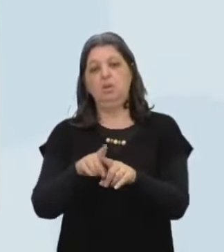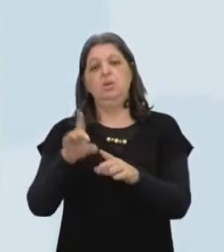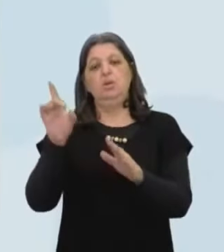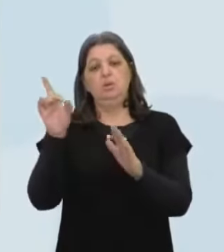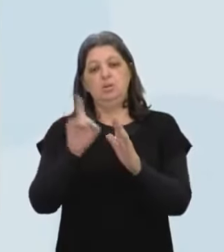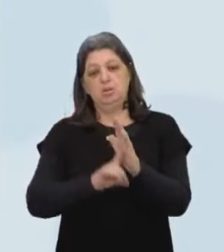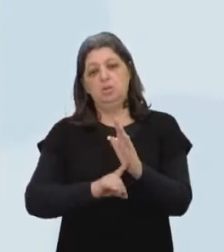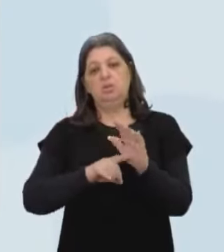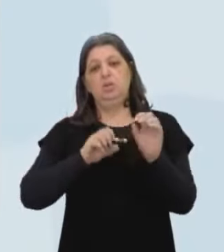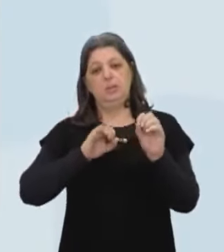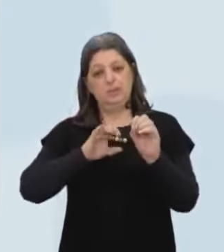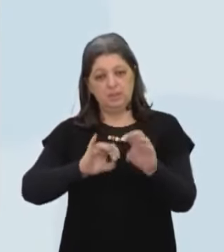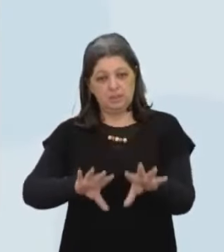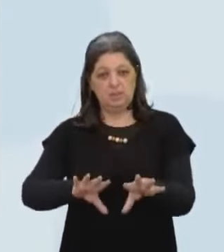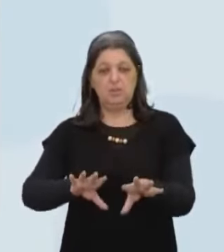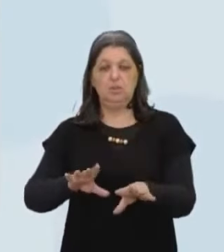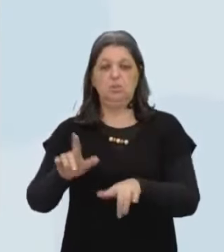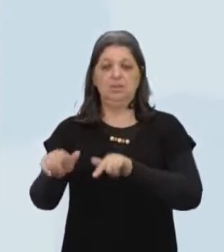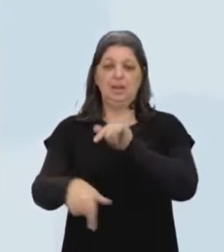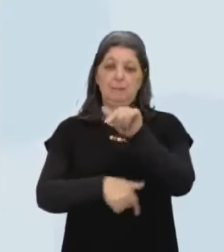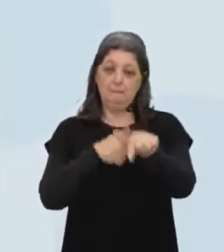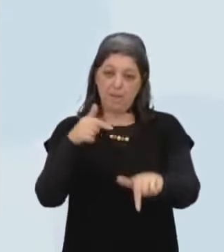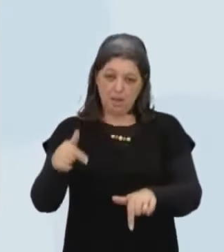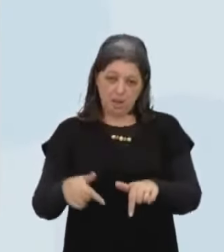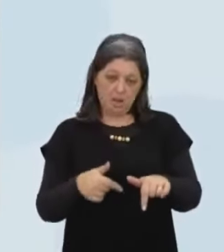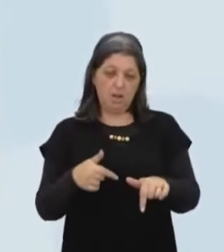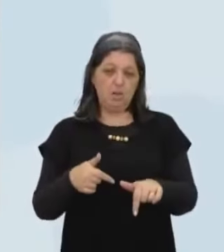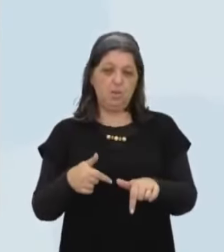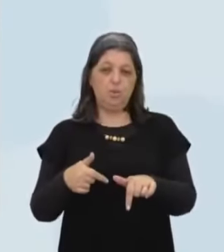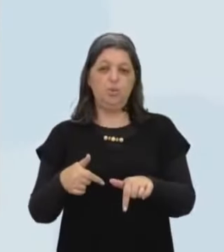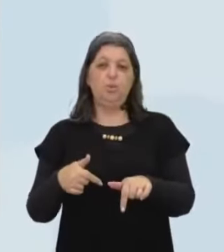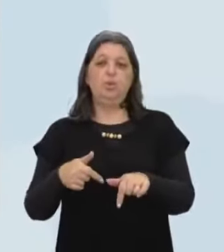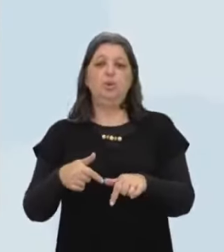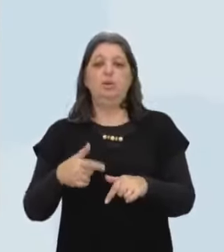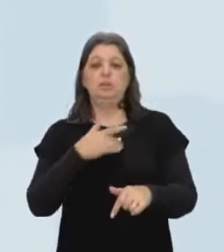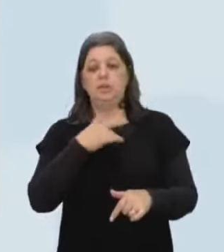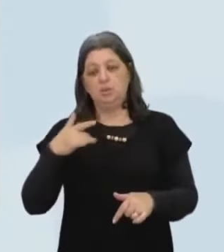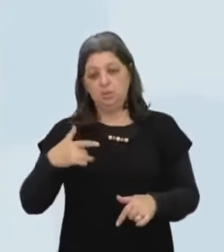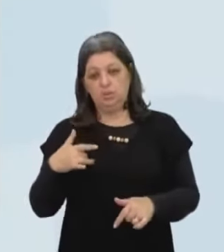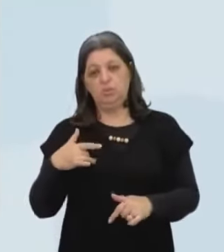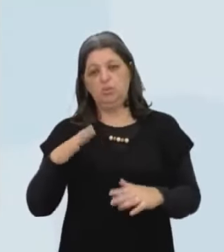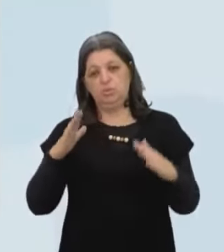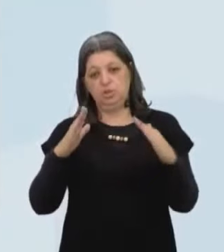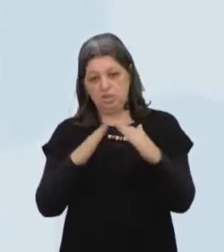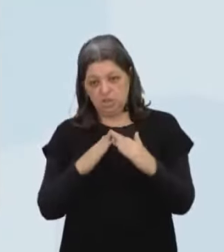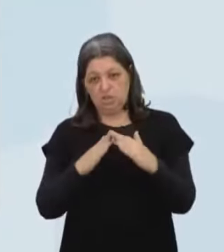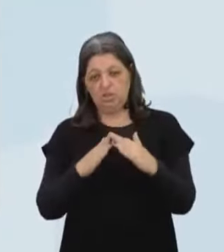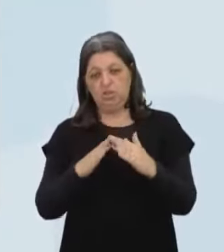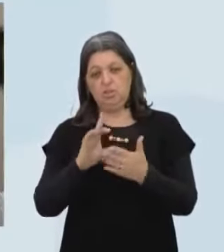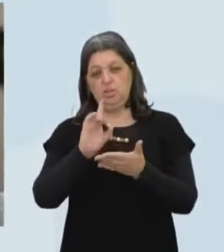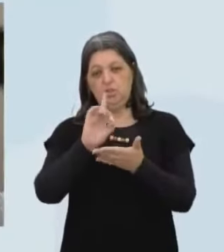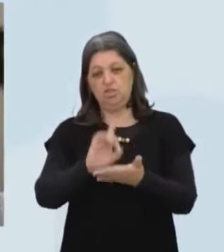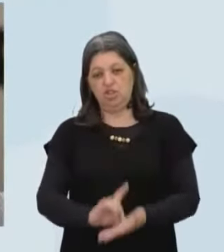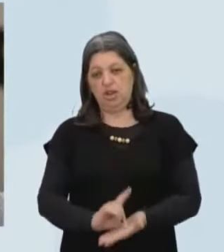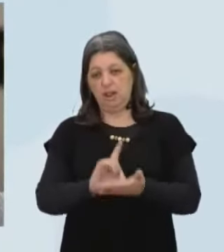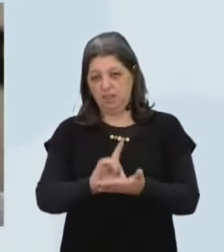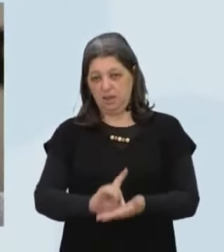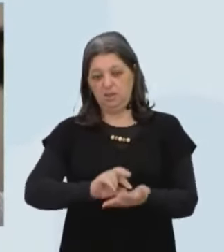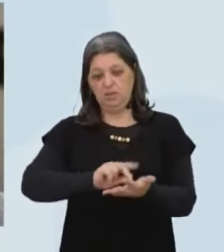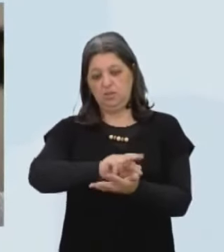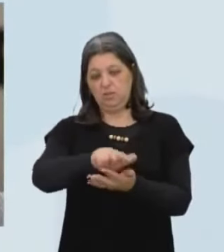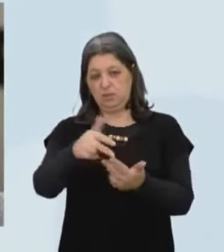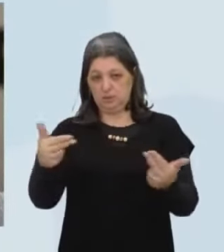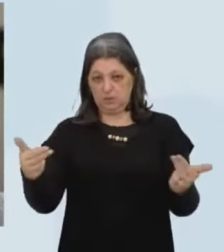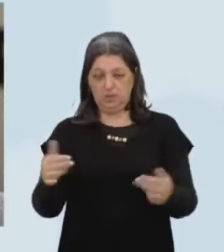educação Ao trabalho À saúde À moradia À dignidade Etc Muito